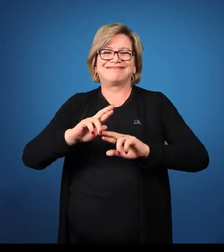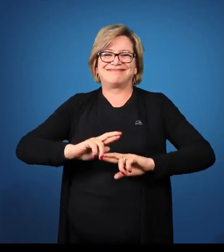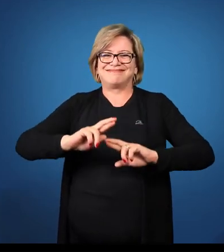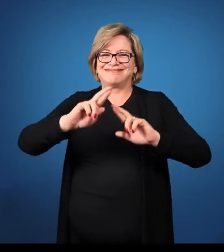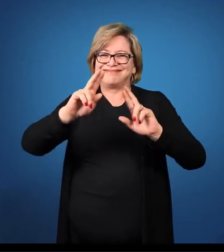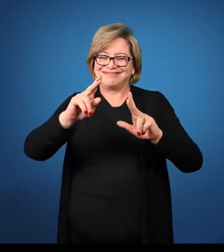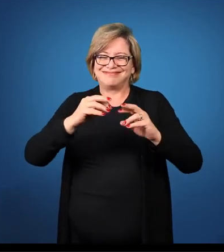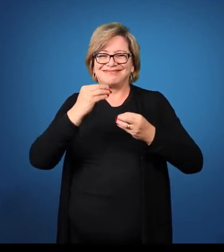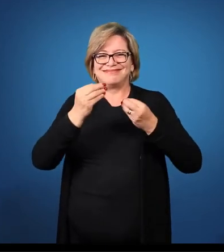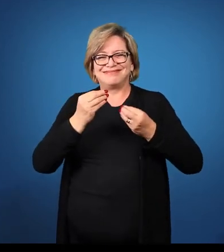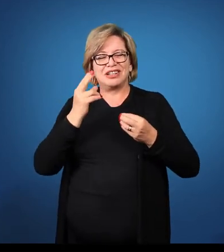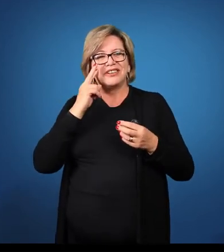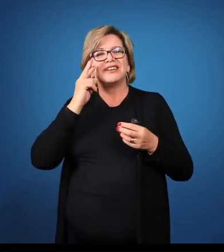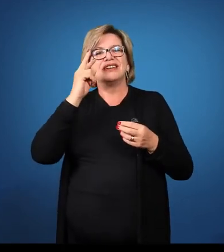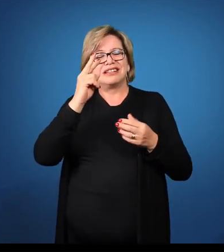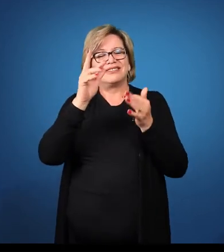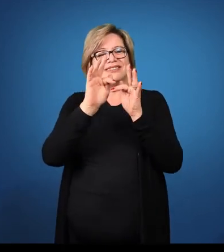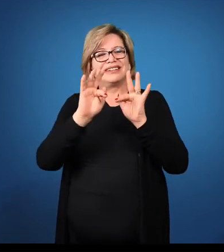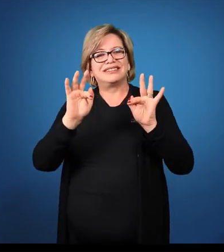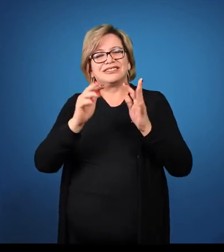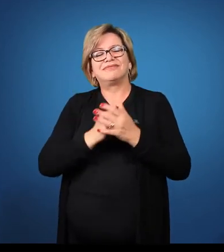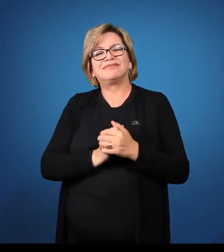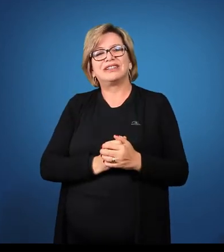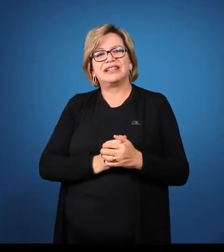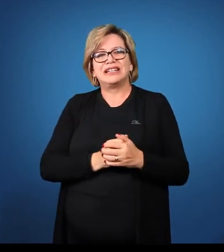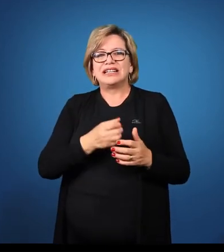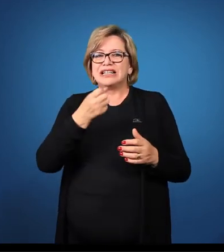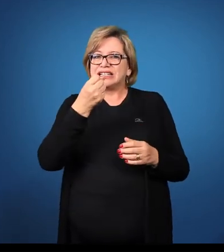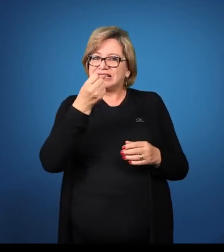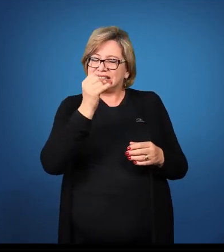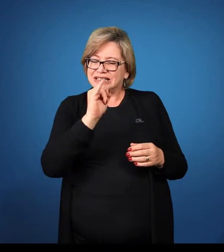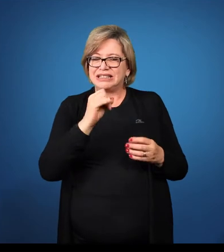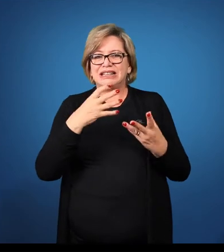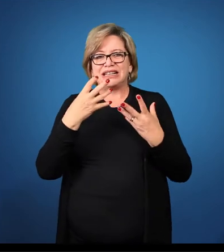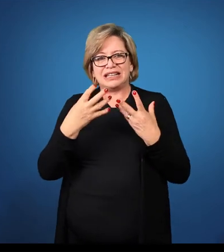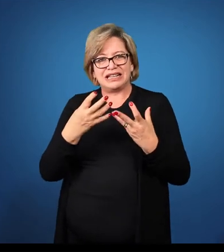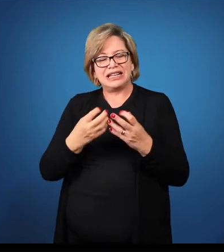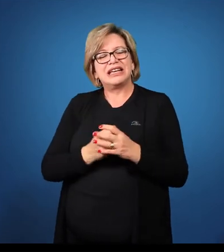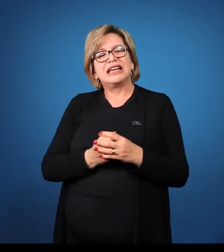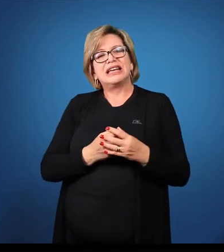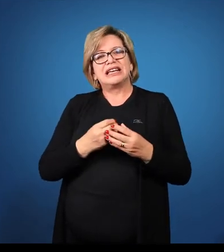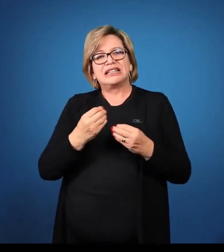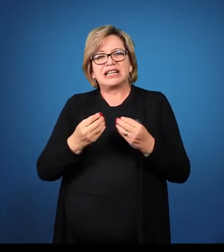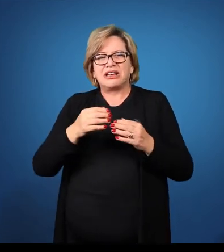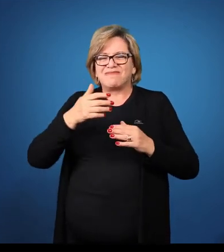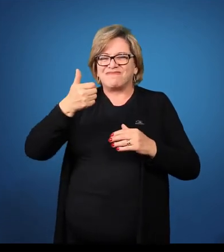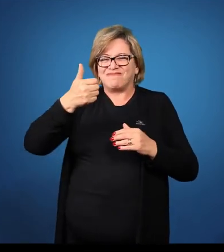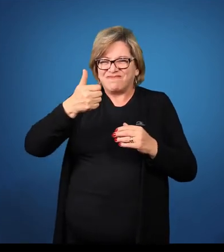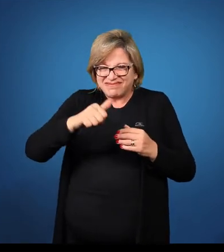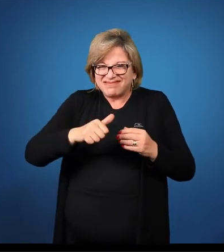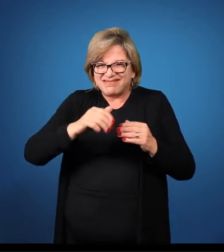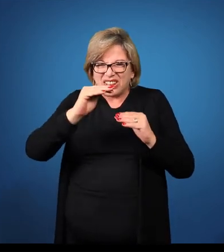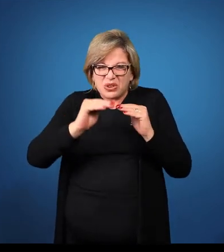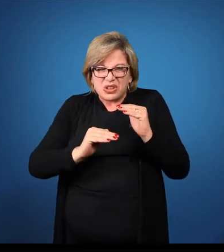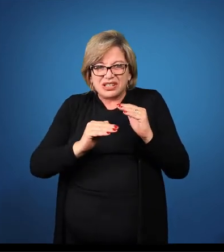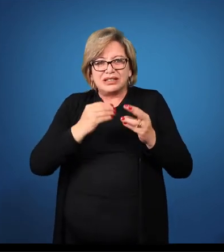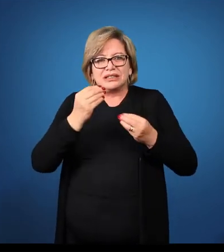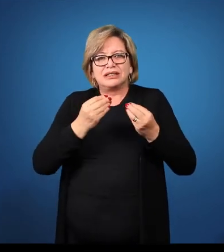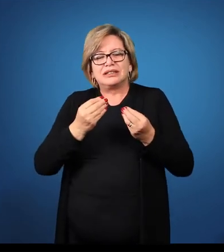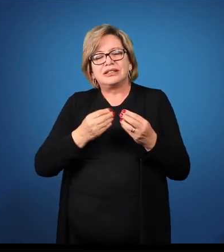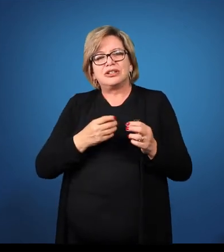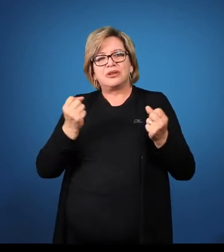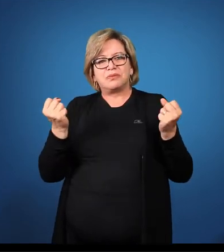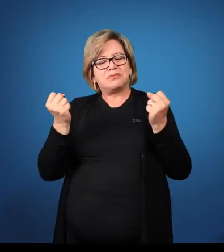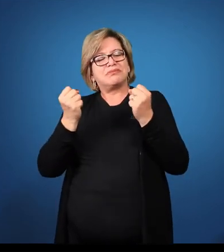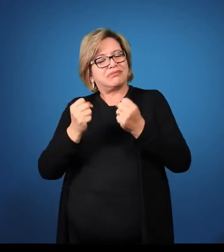João é tão inteligente quanto Pedro. Se quero atribuir menos qualidade ao